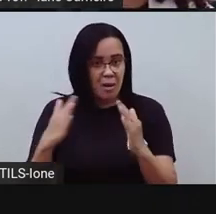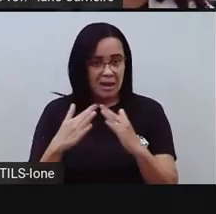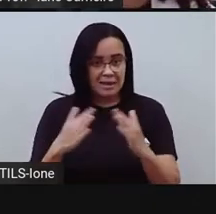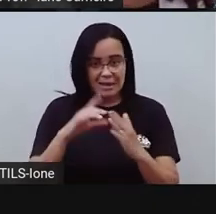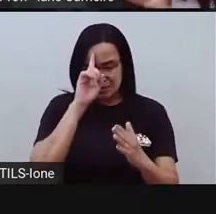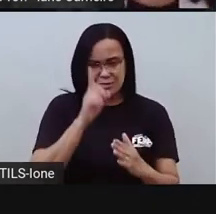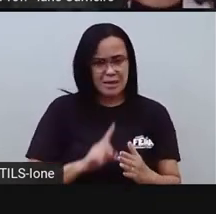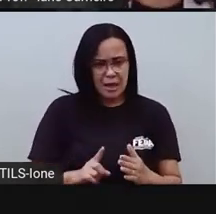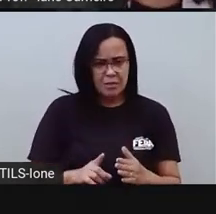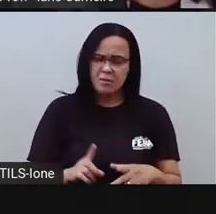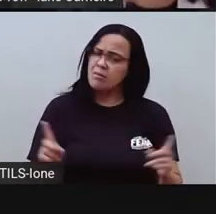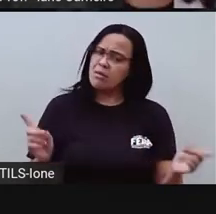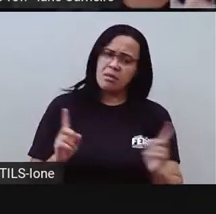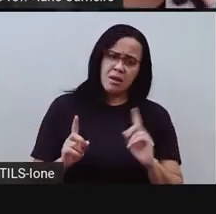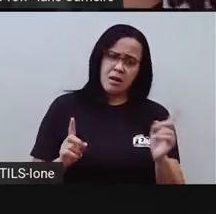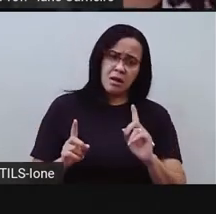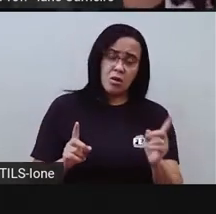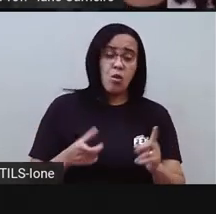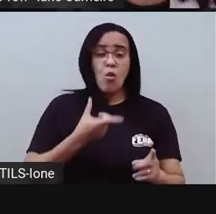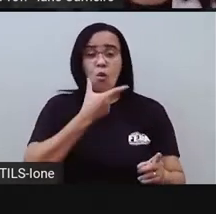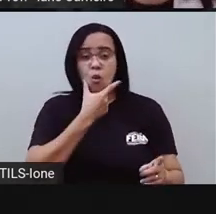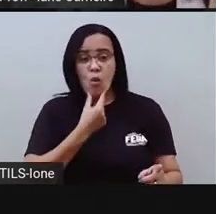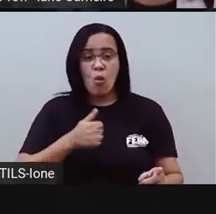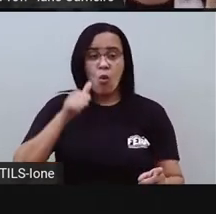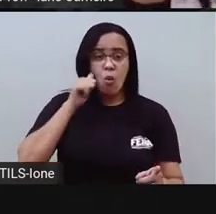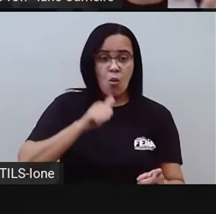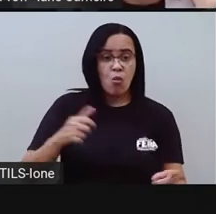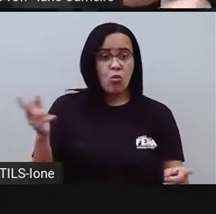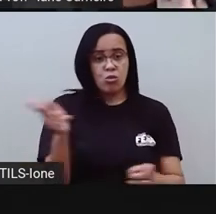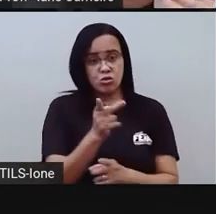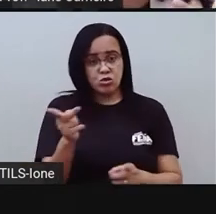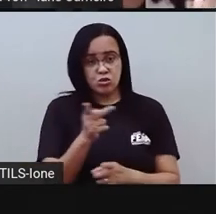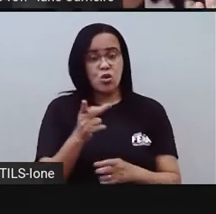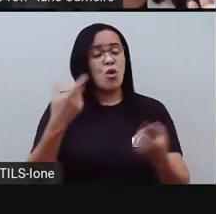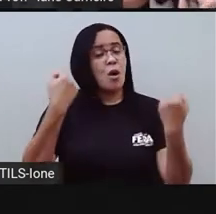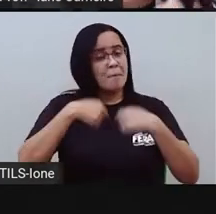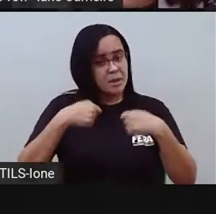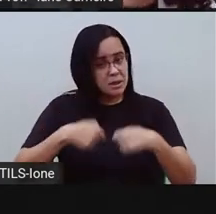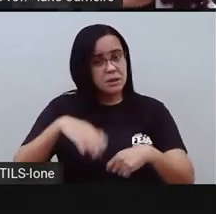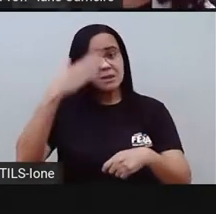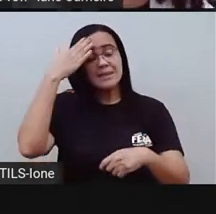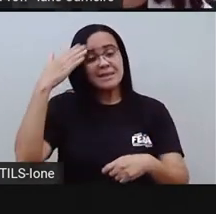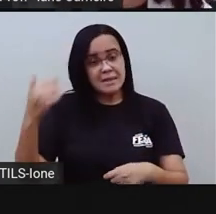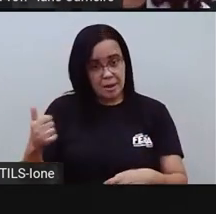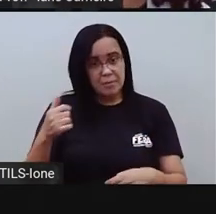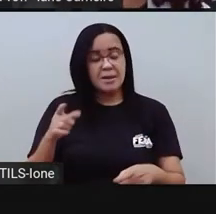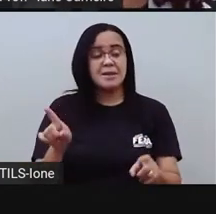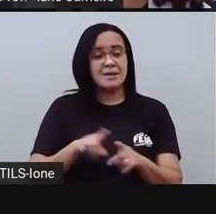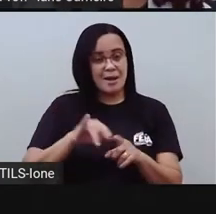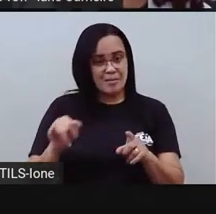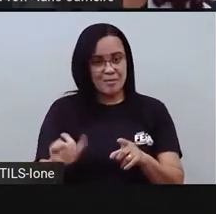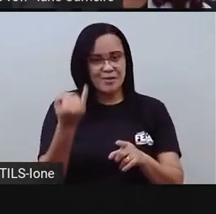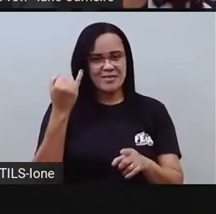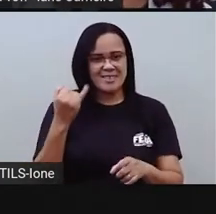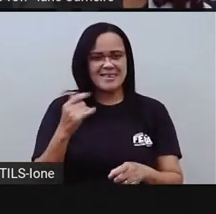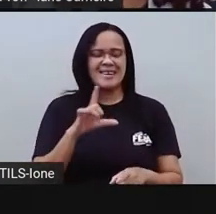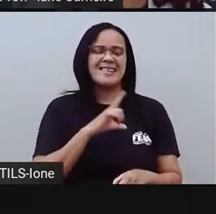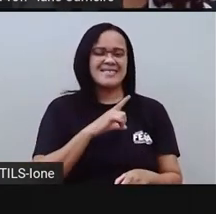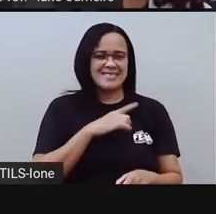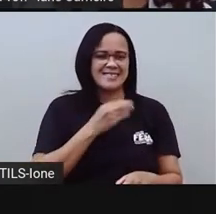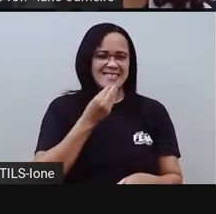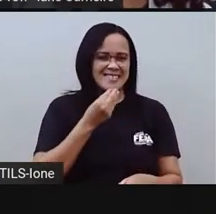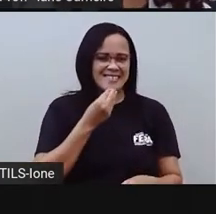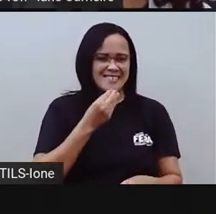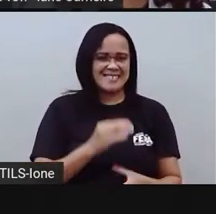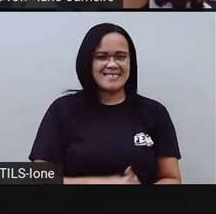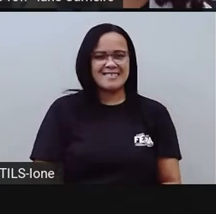tanto menina quanto menino podem fazer. E que os dois, ó, precisam ter as mesmas oportunidades. A joia, olha aqui,